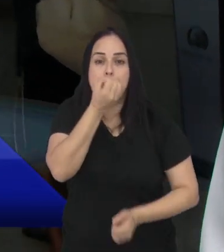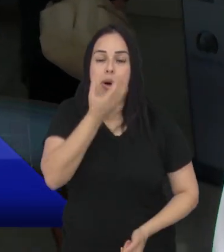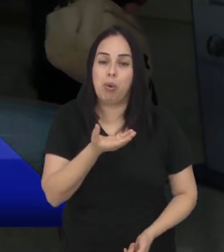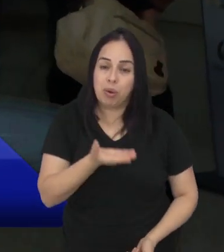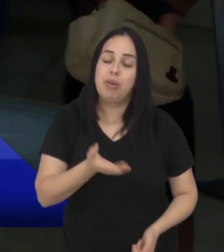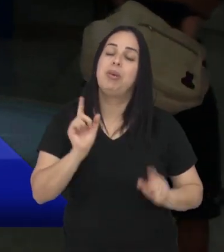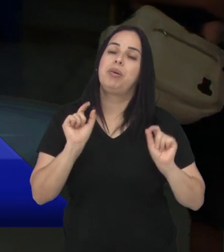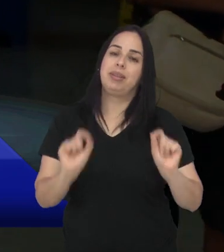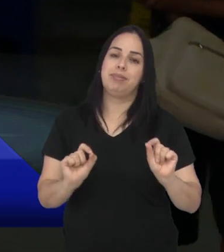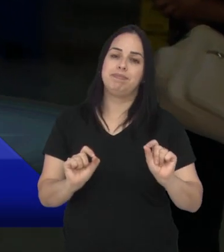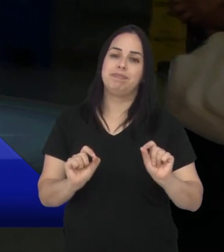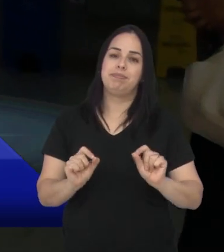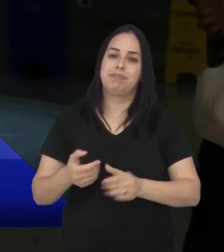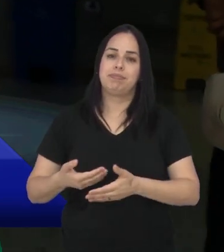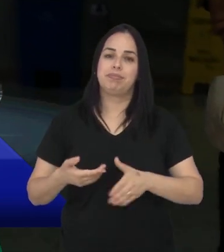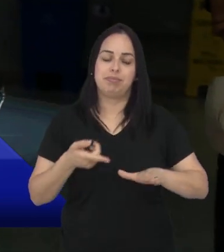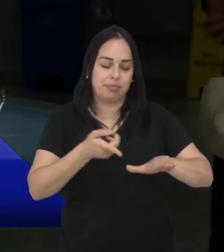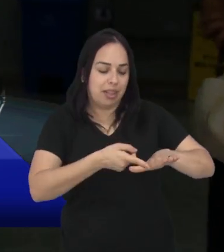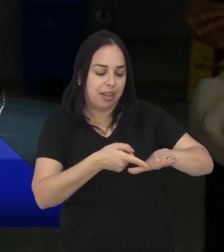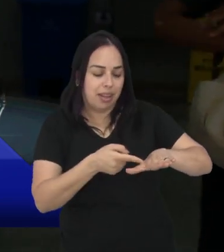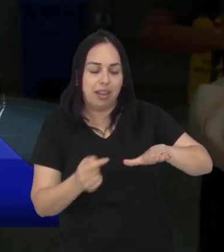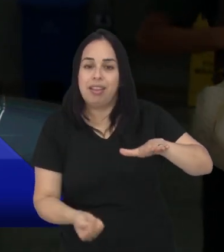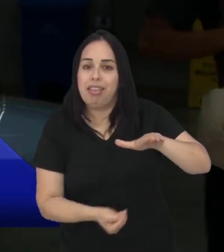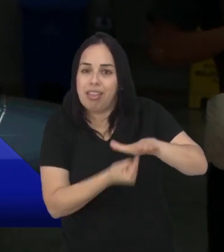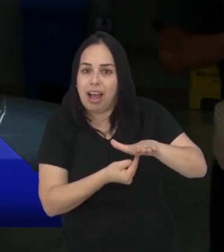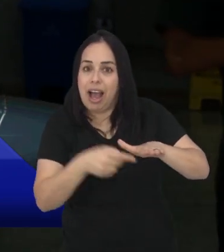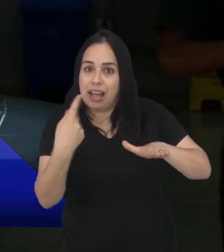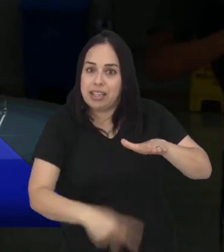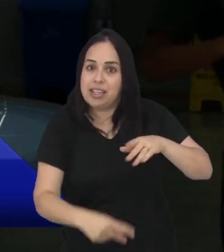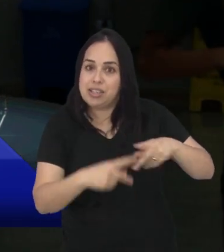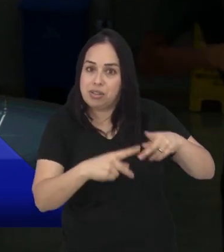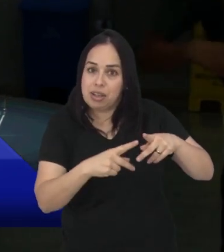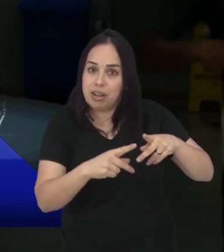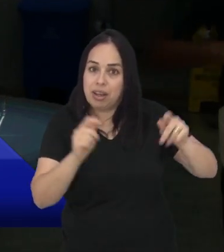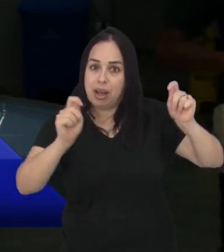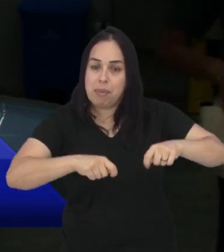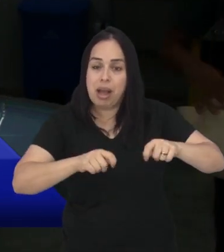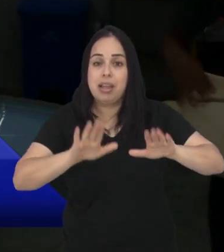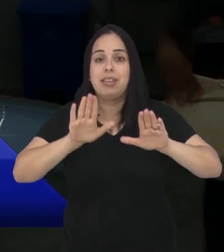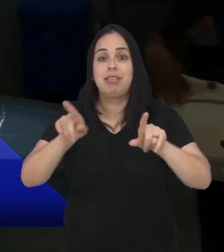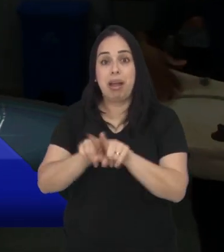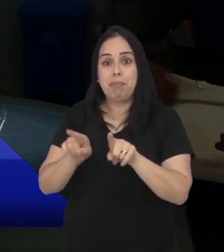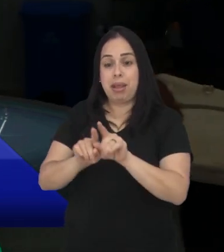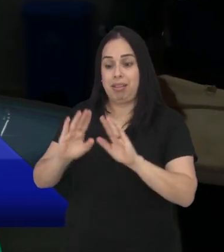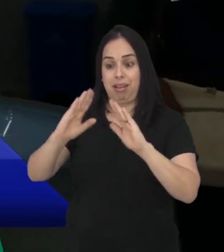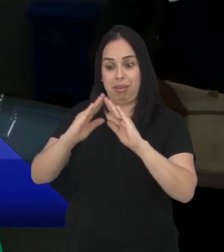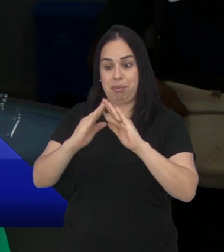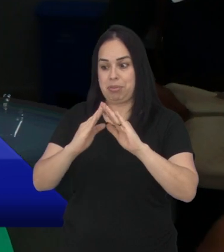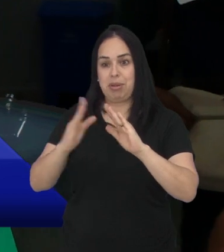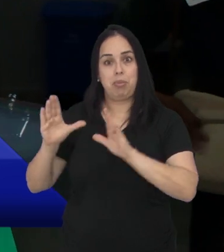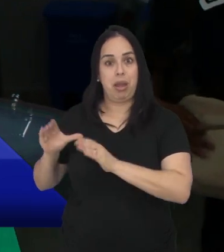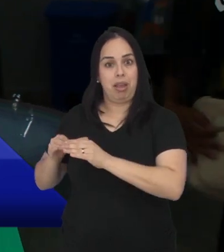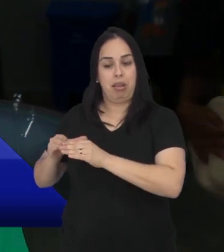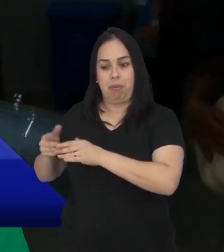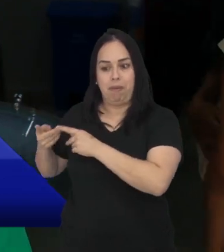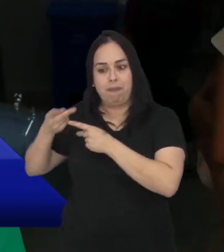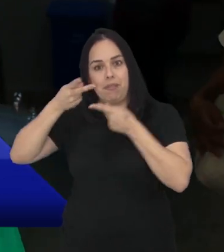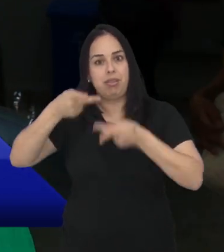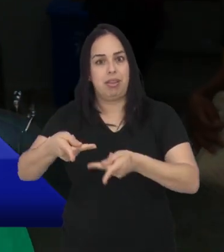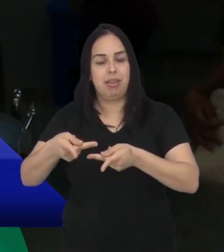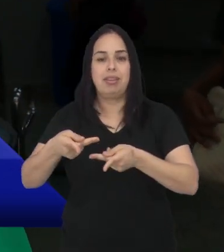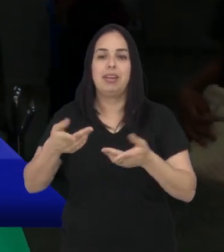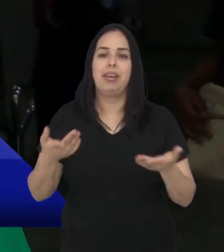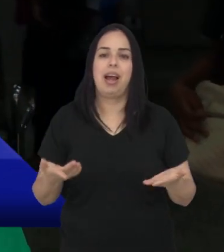olha que boa notícia, né? O teste do pezinho, além de fazer, de ser feito aqui em São José dos Campos uma equipe do hospital